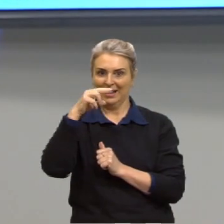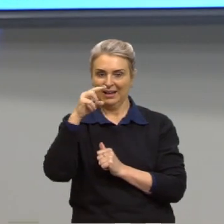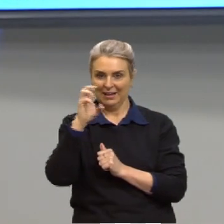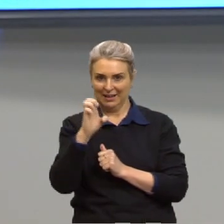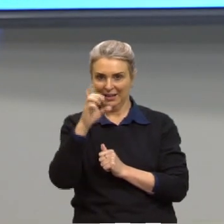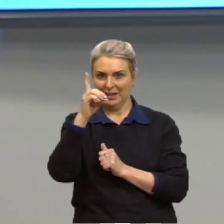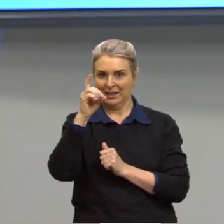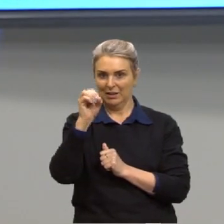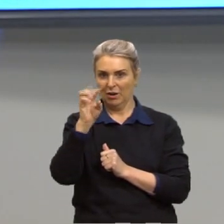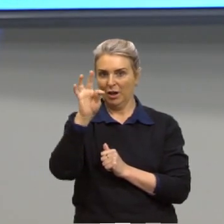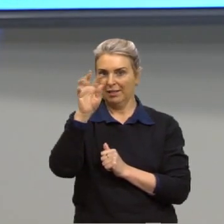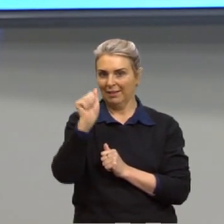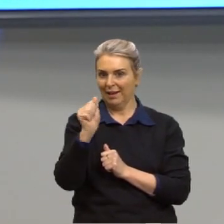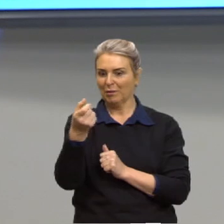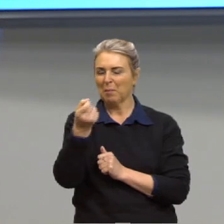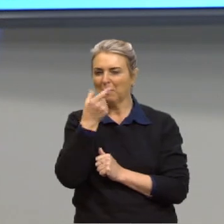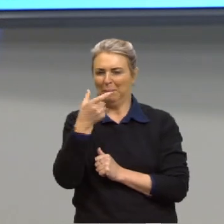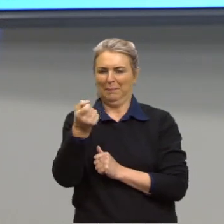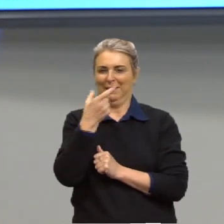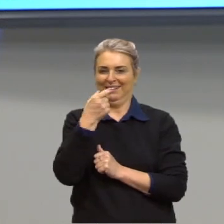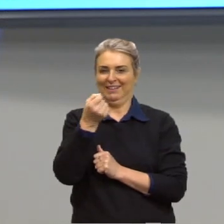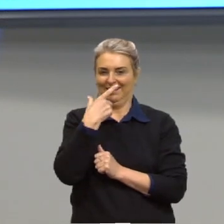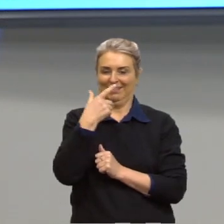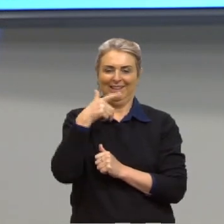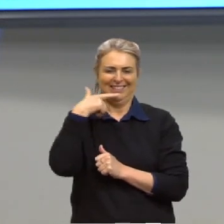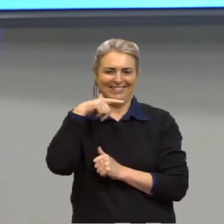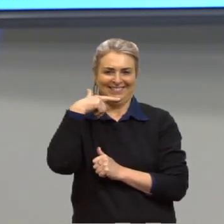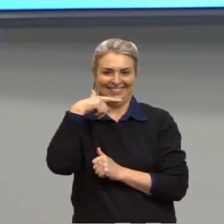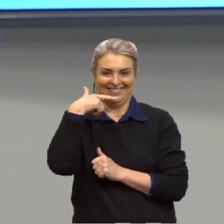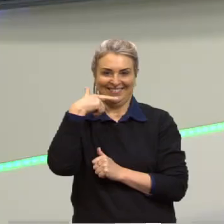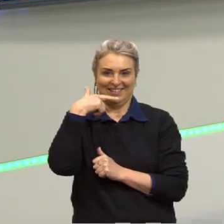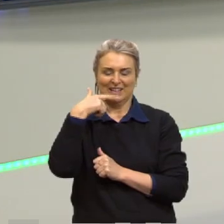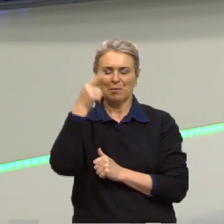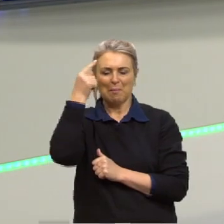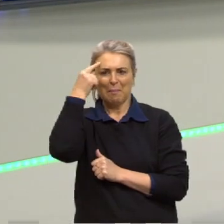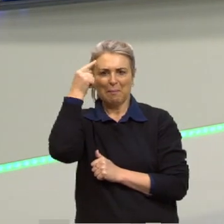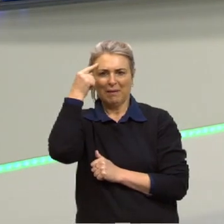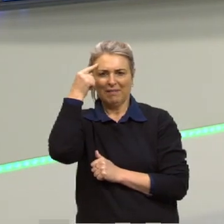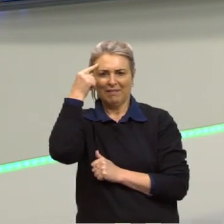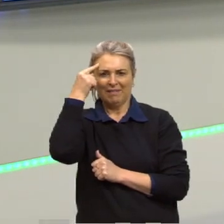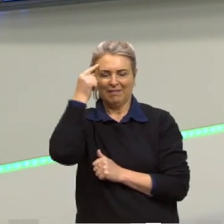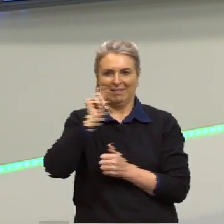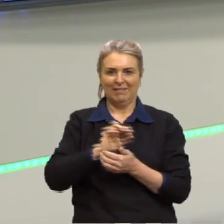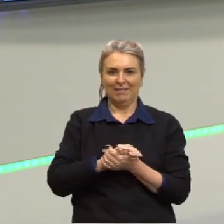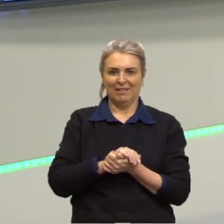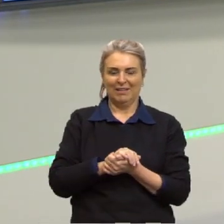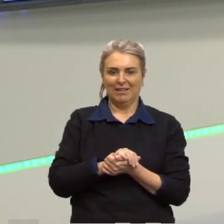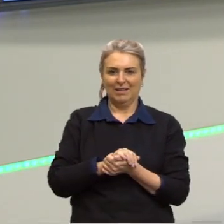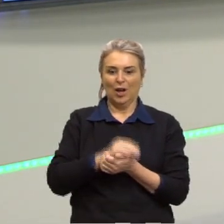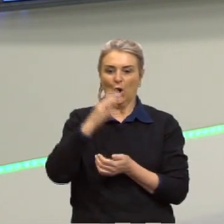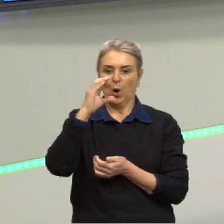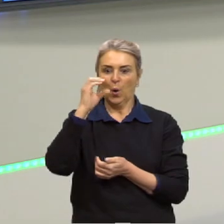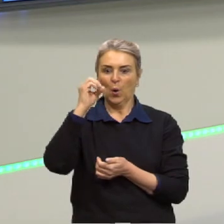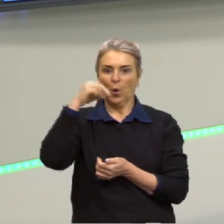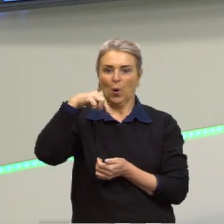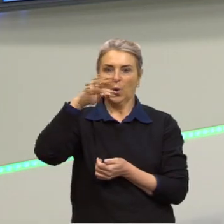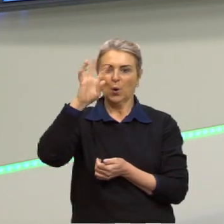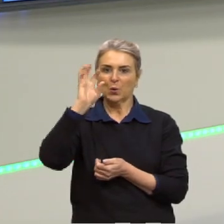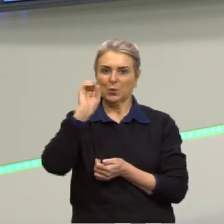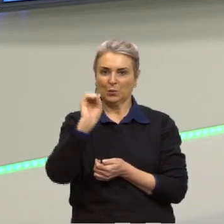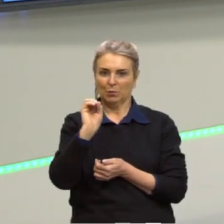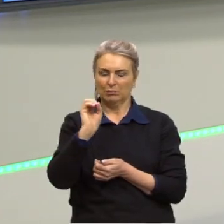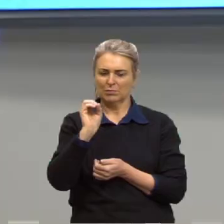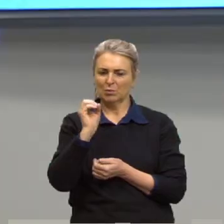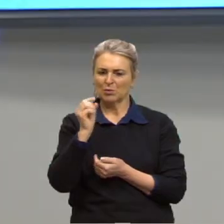que vocês tiverem assim a palavra anedota, vocês têm que pensar em sentido cômico, em risada. O que